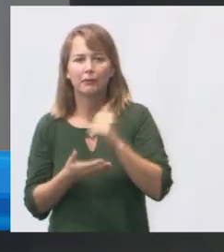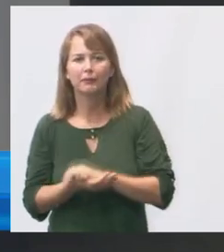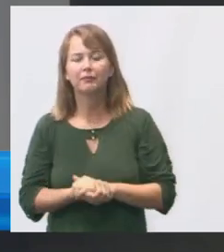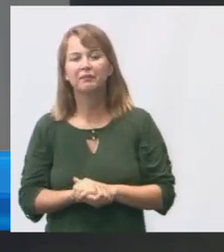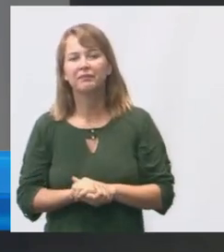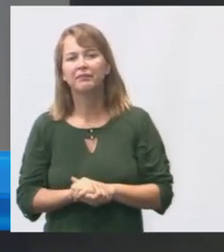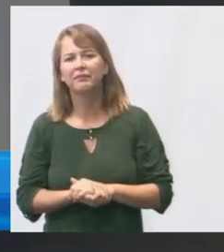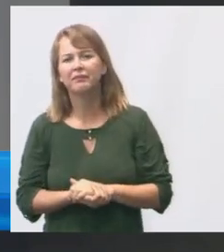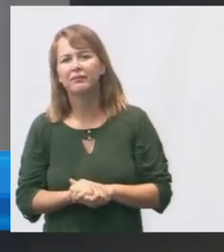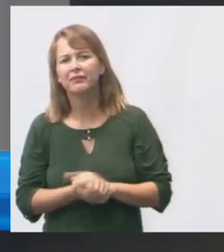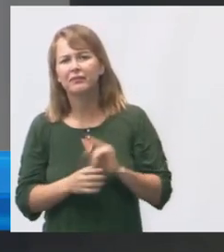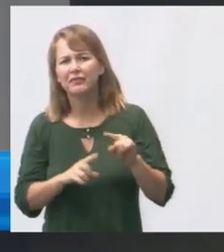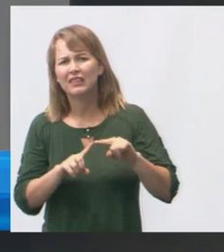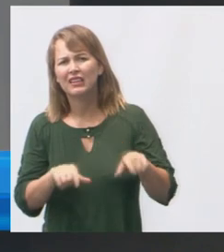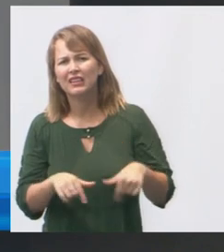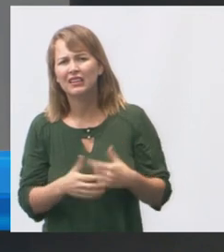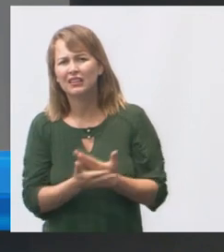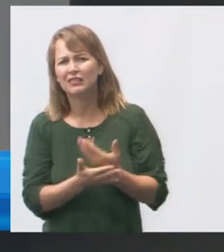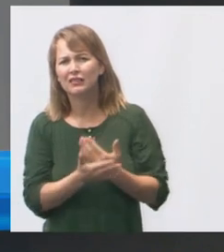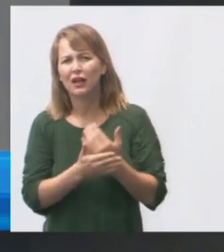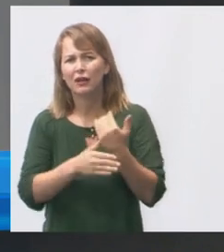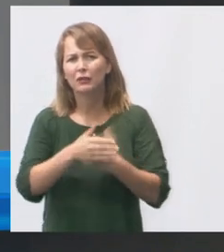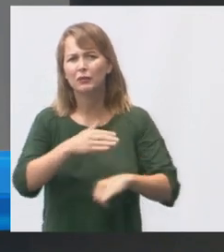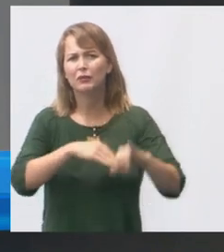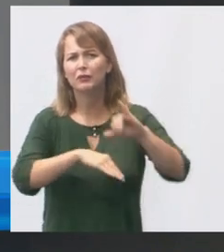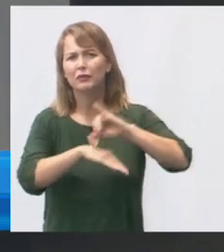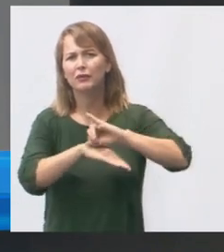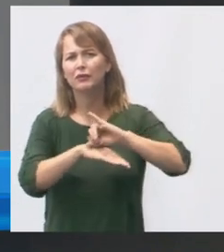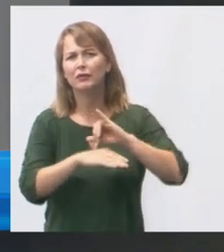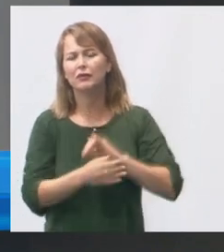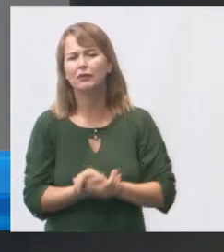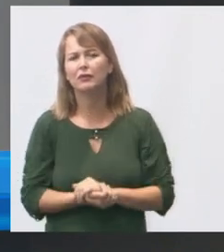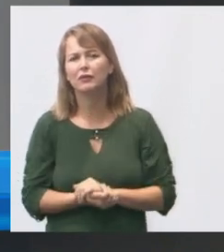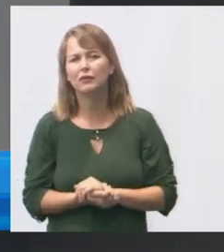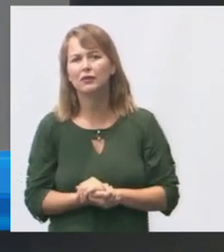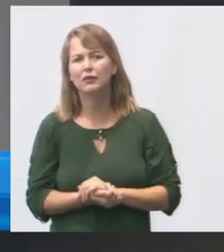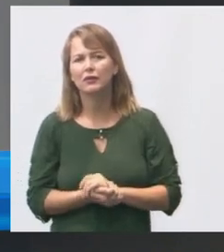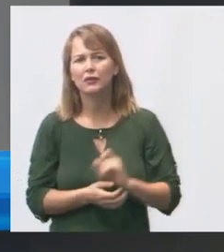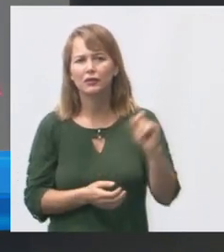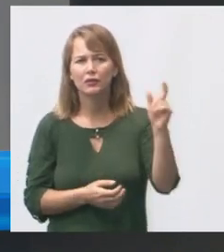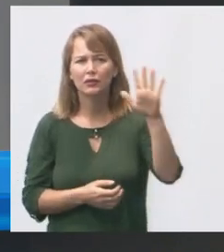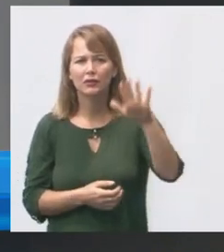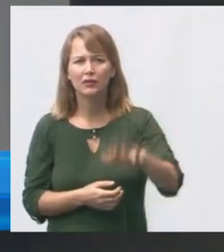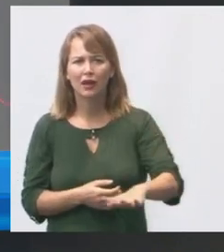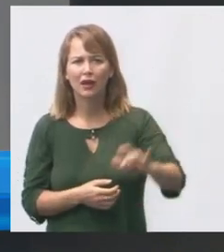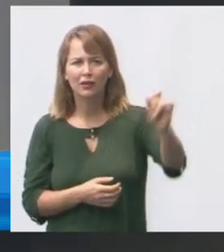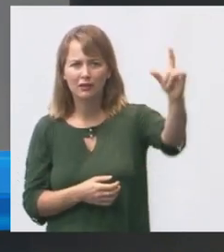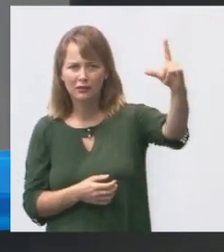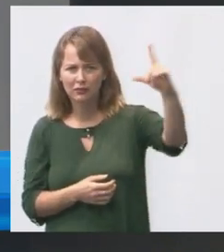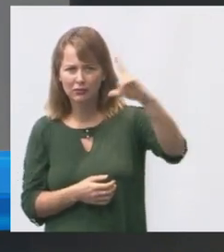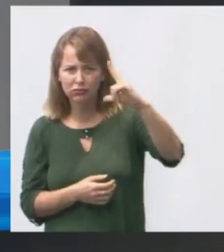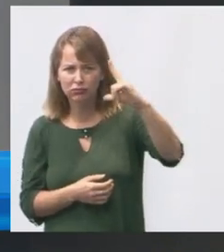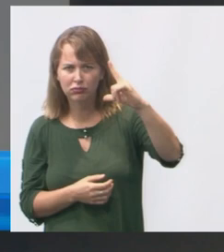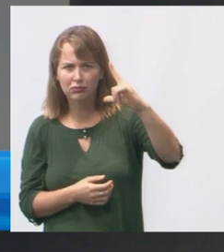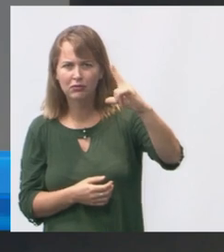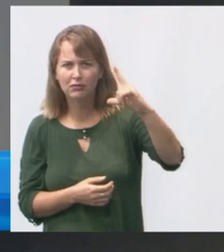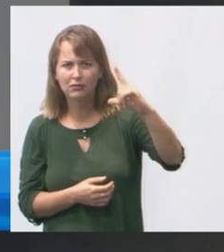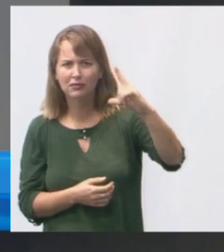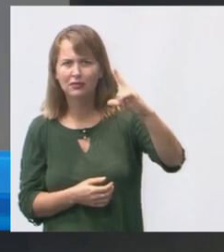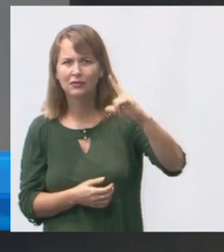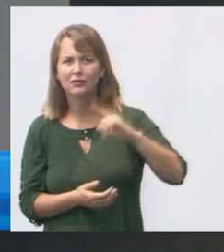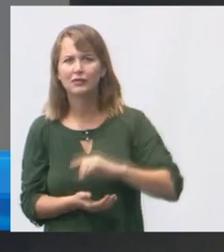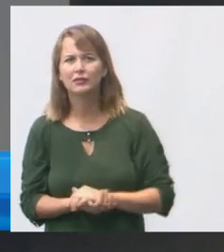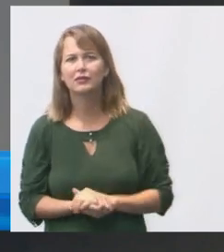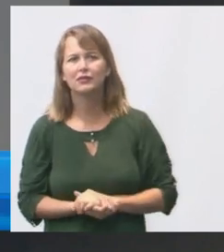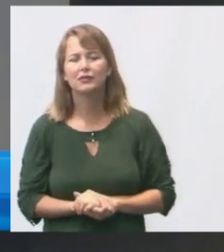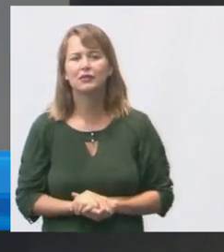aqui são as salas de aula no pavimento superior olha lá o sol da tarde bate aqui entra rasgando aqui e